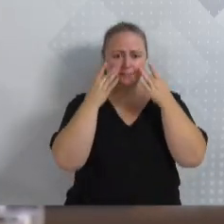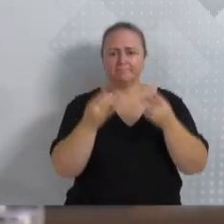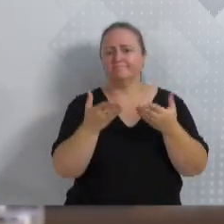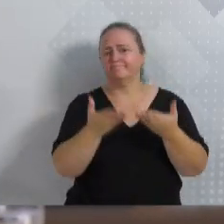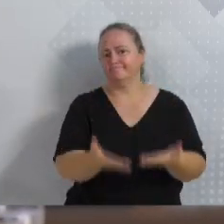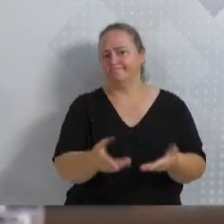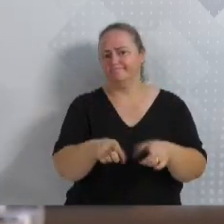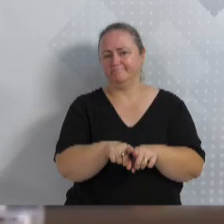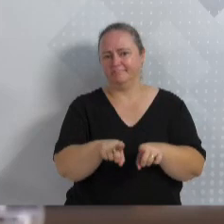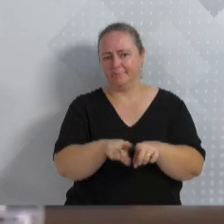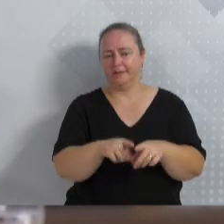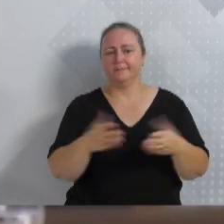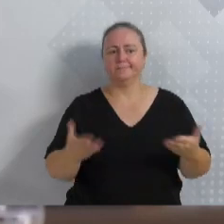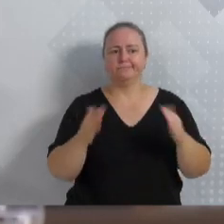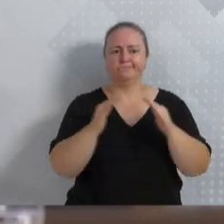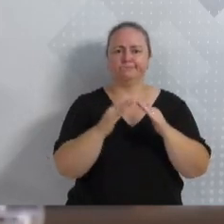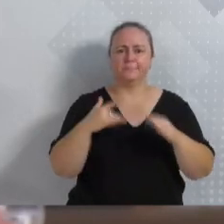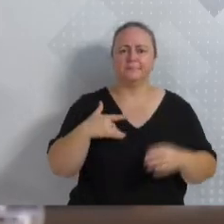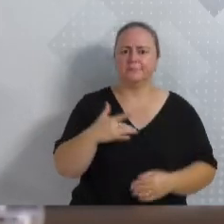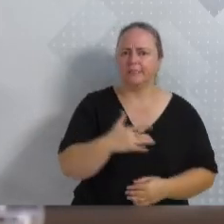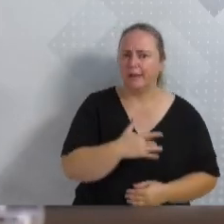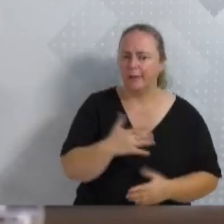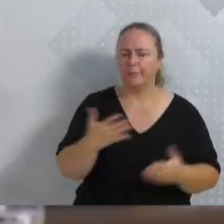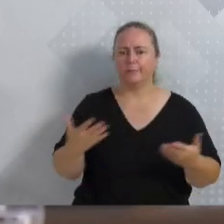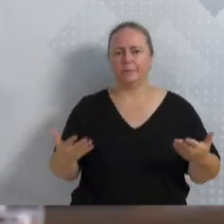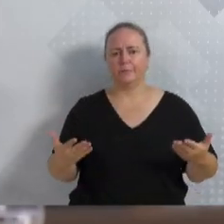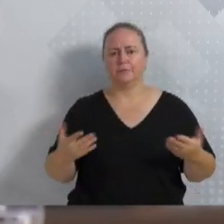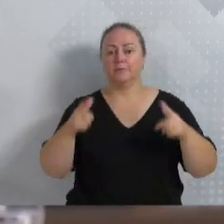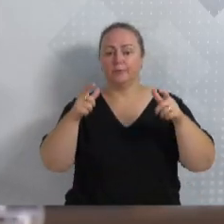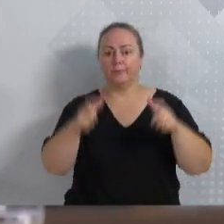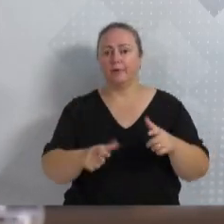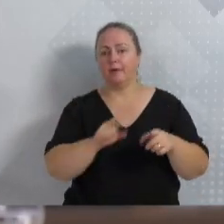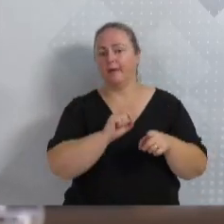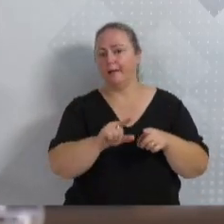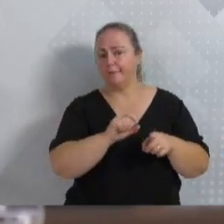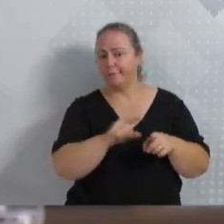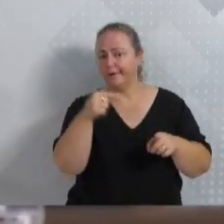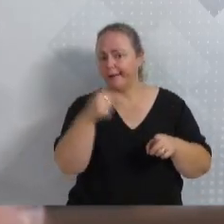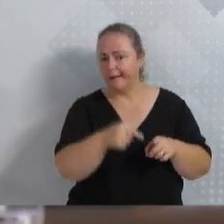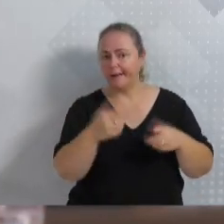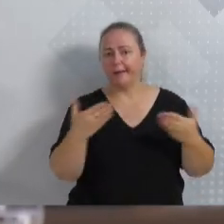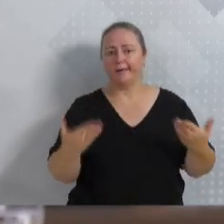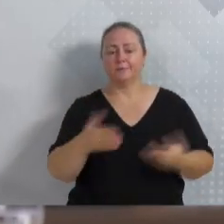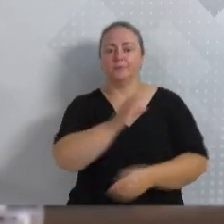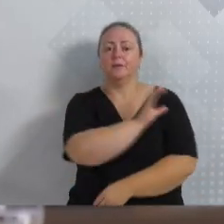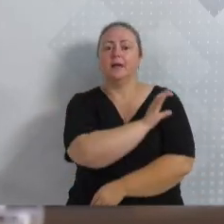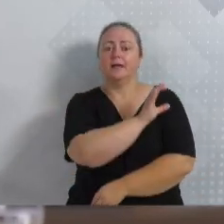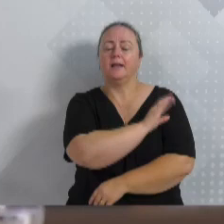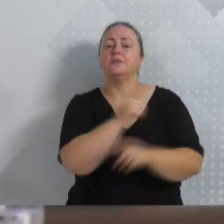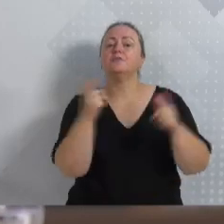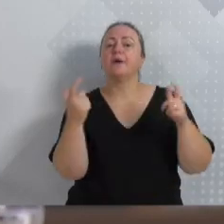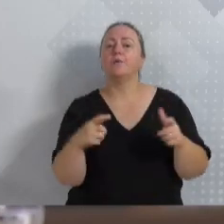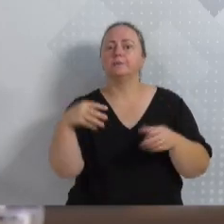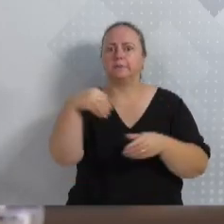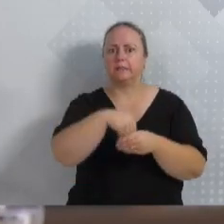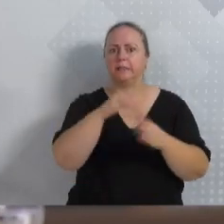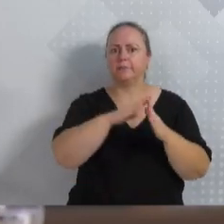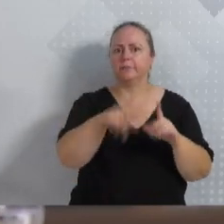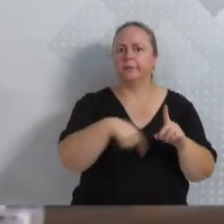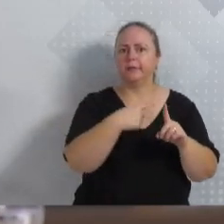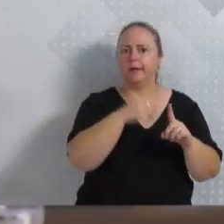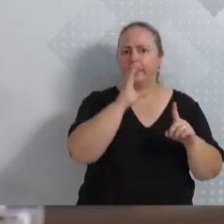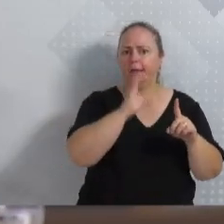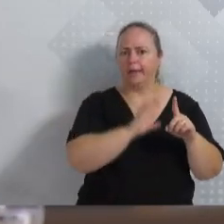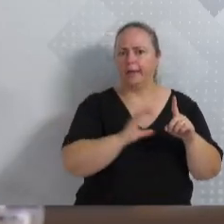em outras áreas, posto de saúde, que encontra-se em uma casa alocada, a creche que encontra-se dentro da Capela Santo Antônio, precisa de um espaço próprio